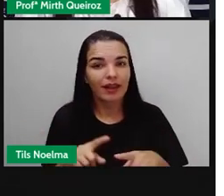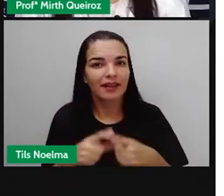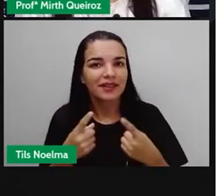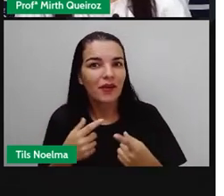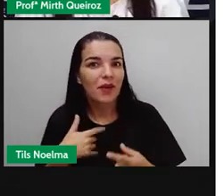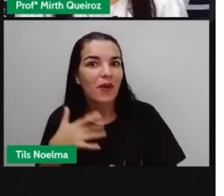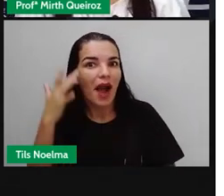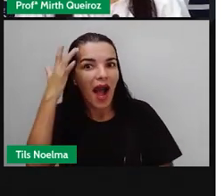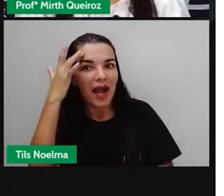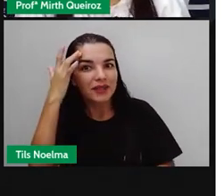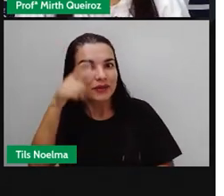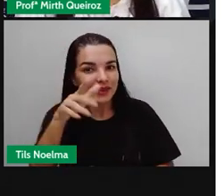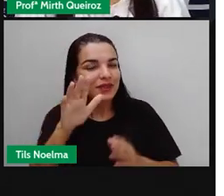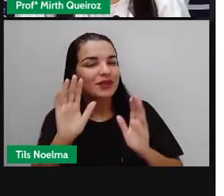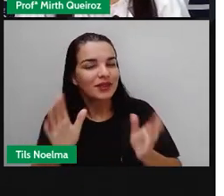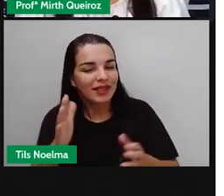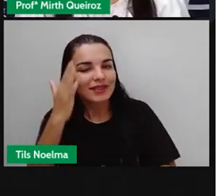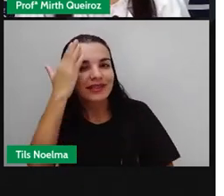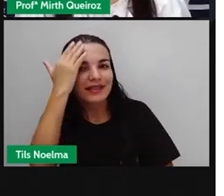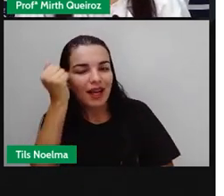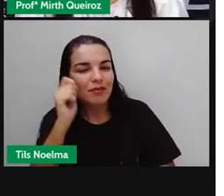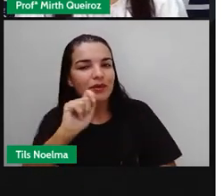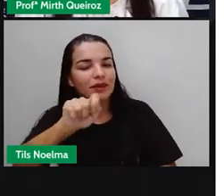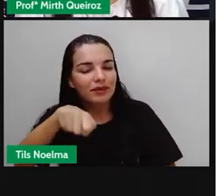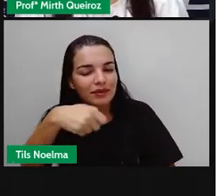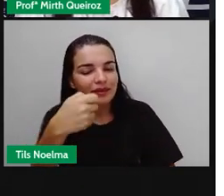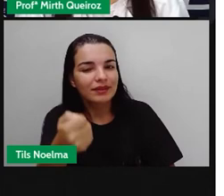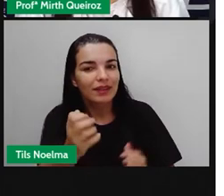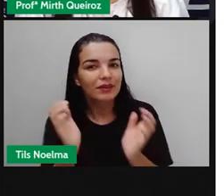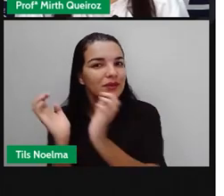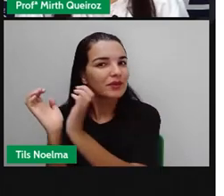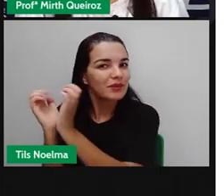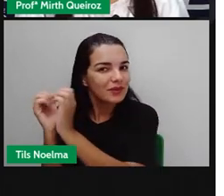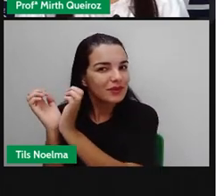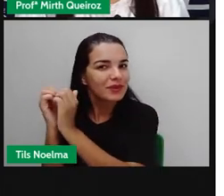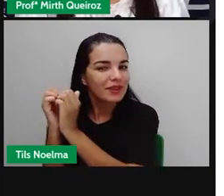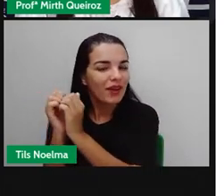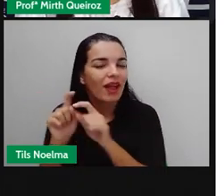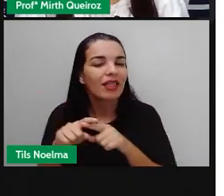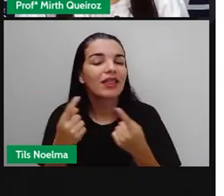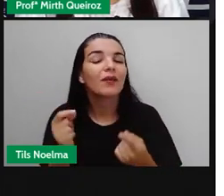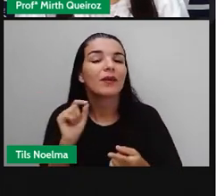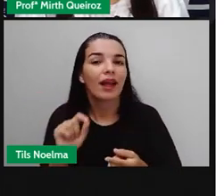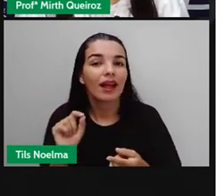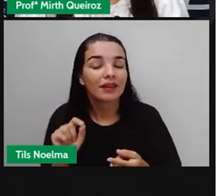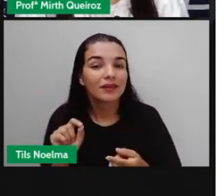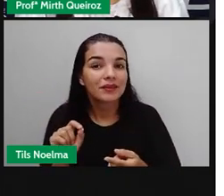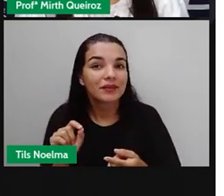a gente já viu até aqui, vocês conseguiram identificar esse gênero, né? Que trata de quê aí?